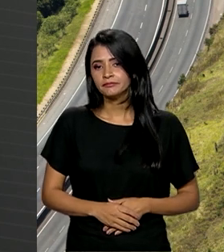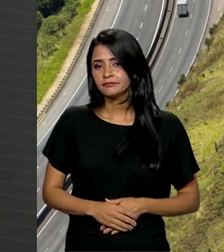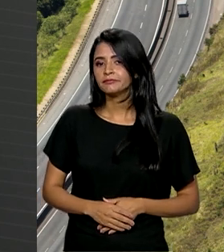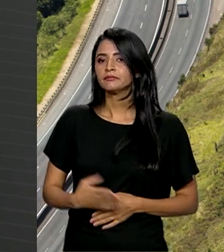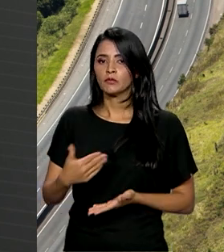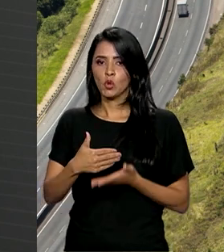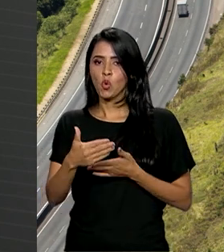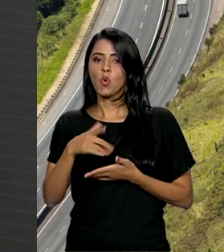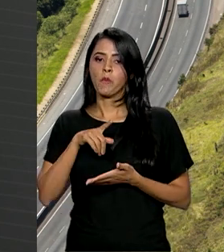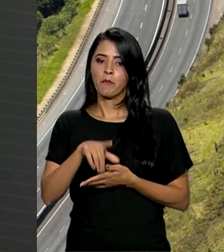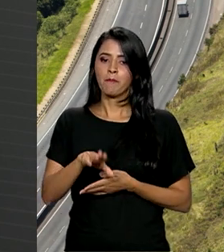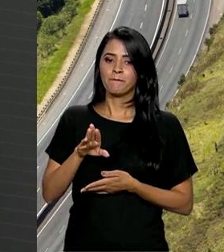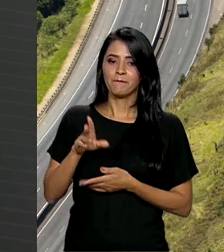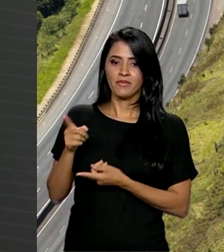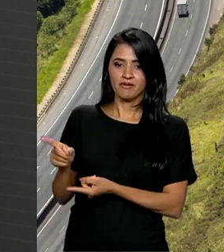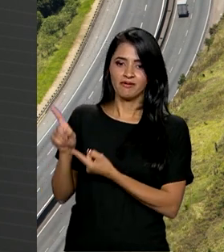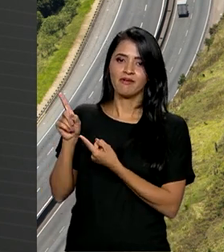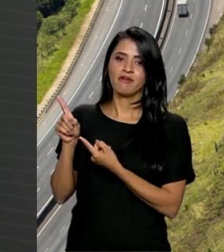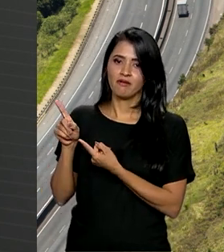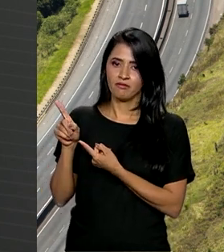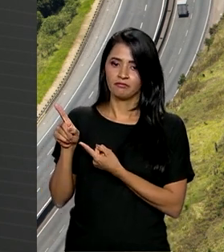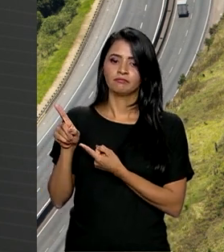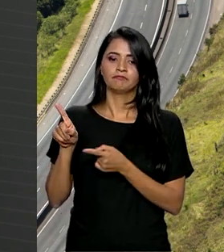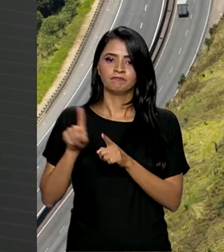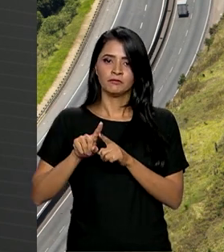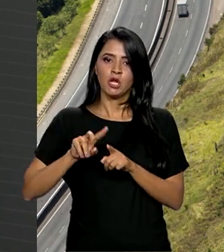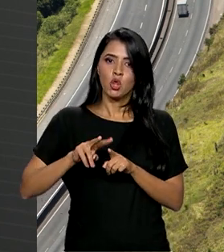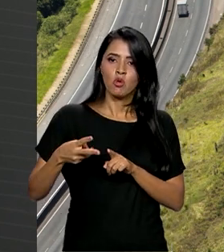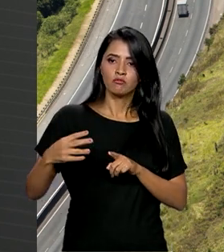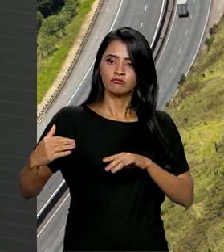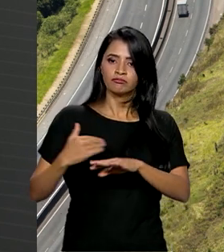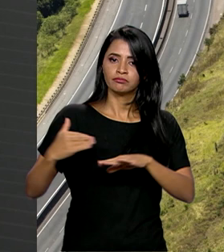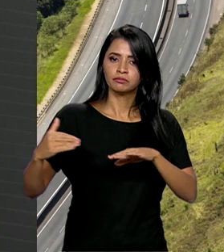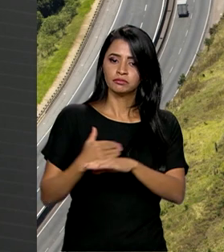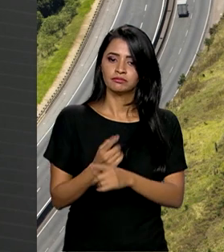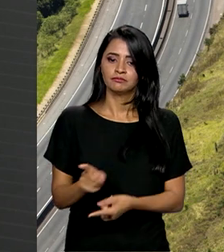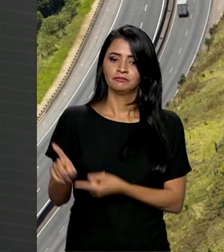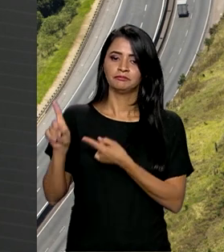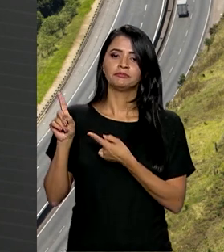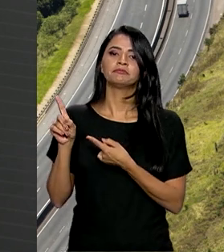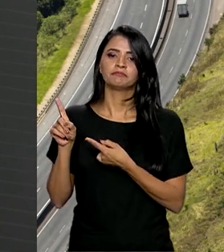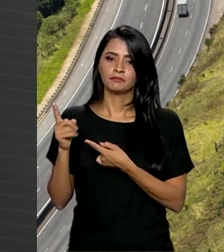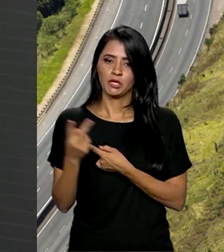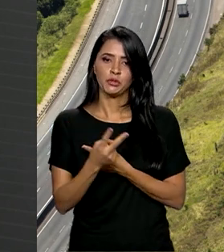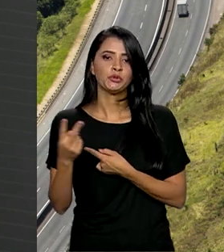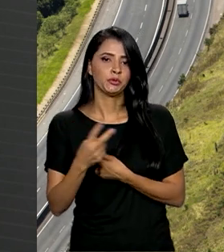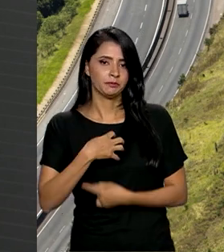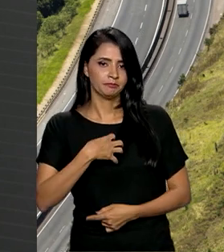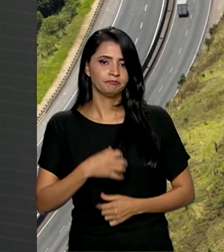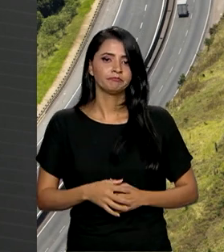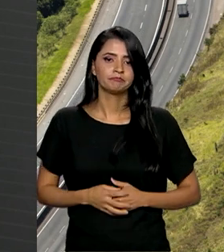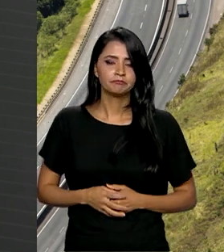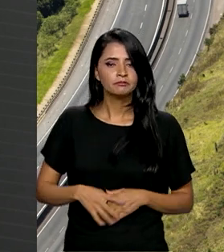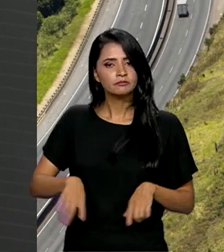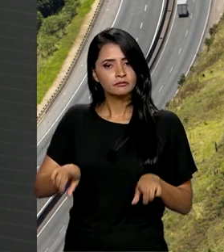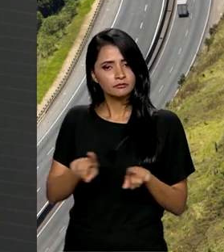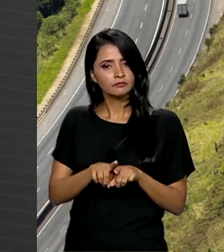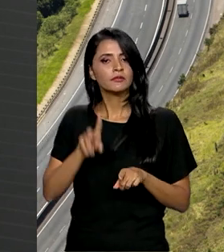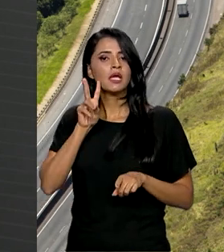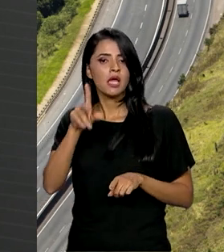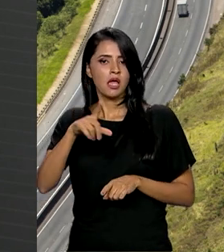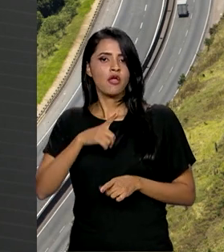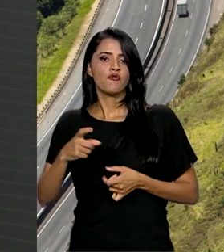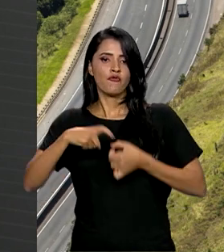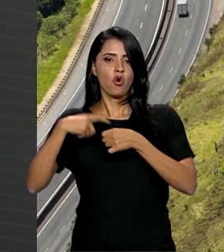o início da BR-116 e a duplicação da 242, ambas na Bahia. Também está prevista